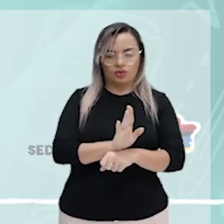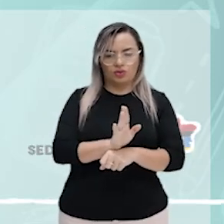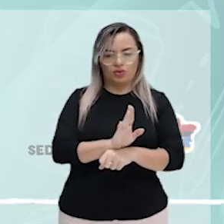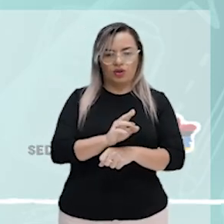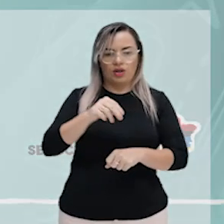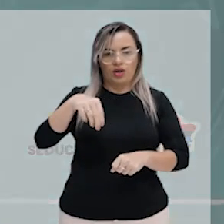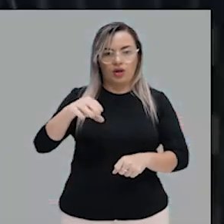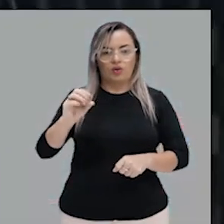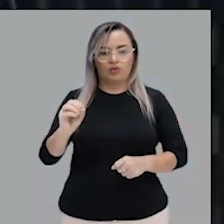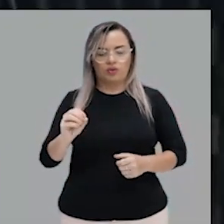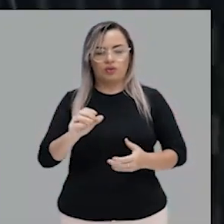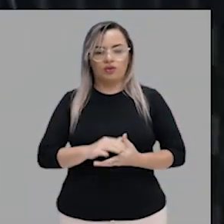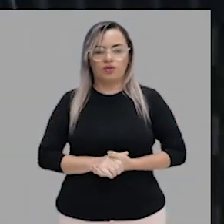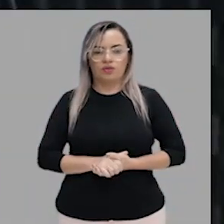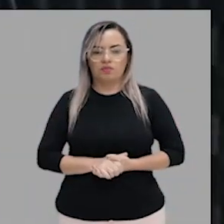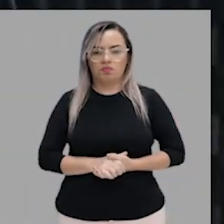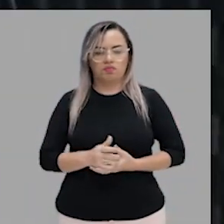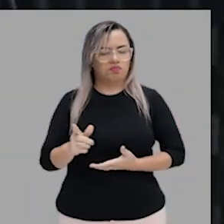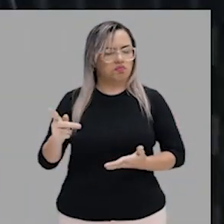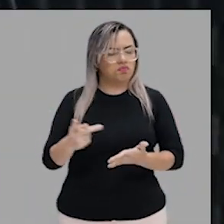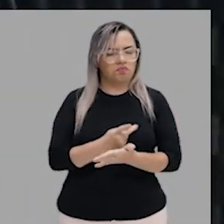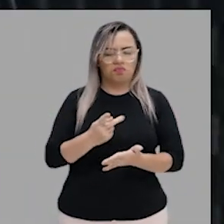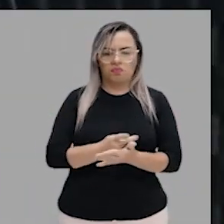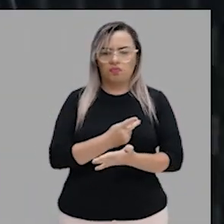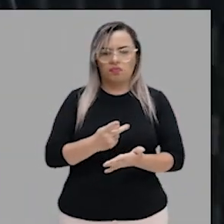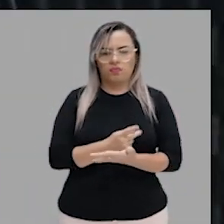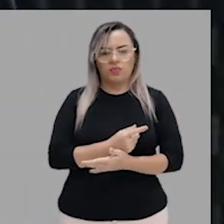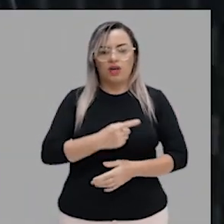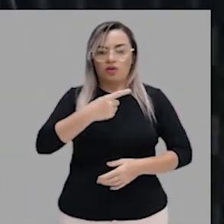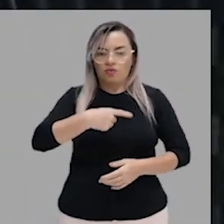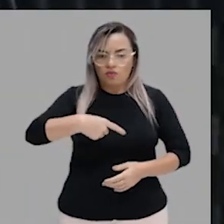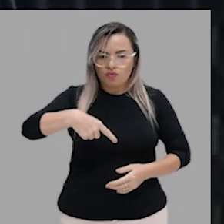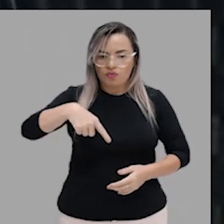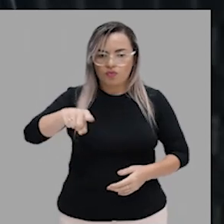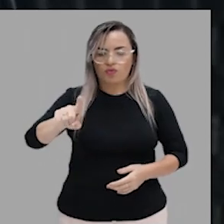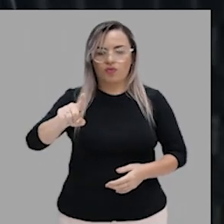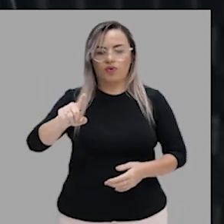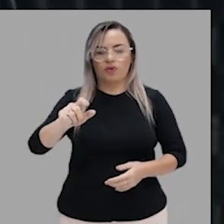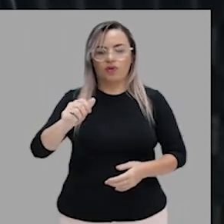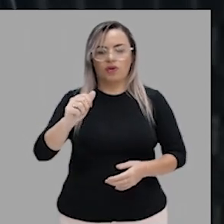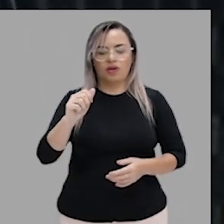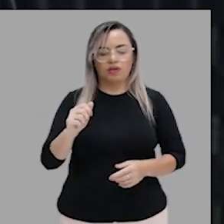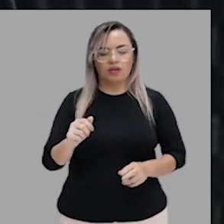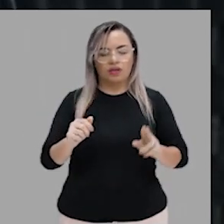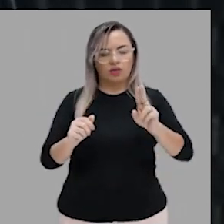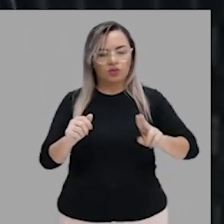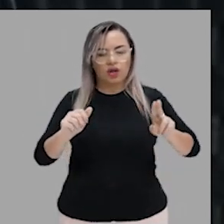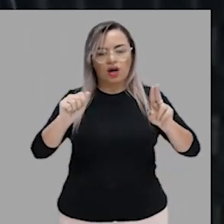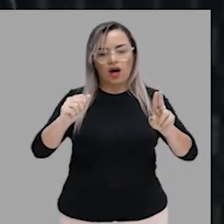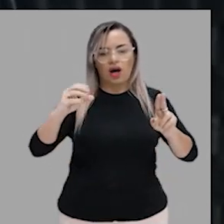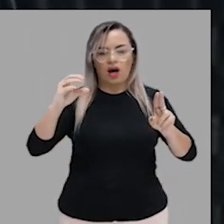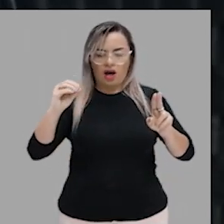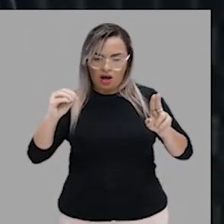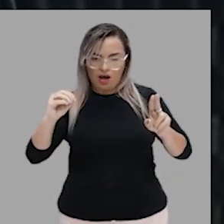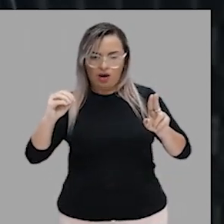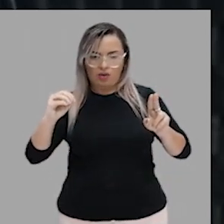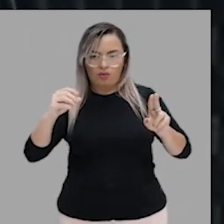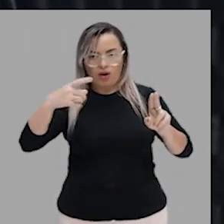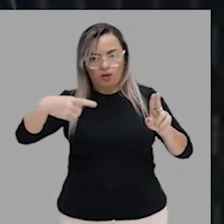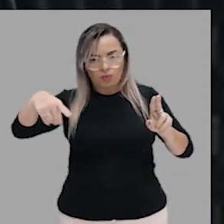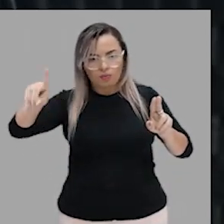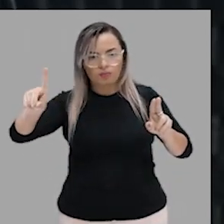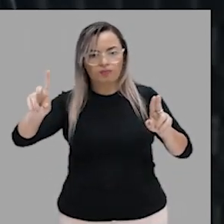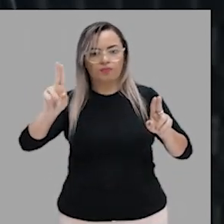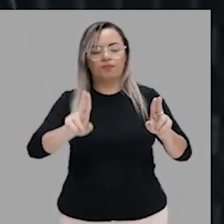em mais o no. Então, não está certo de jeito nenhum. Então, é fui ao cinema, preposição a, mais o artigo u, que é quem vai, vai a algum lugar.